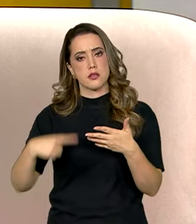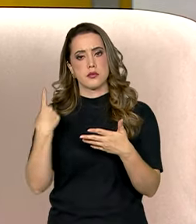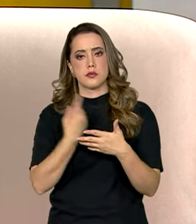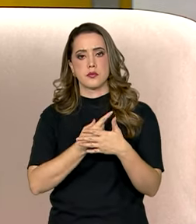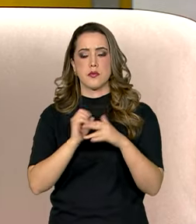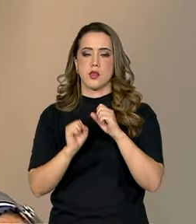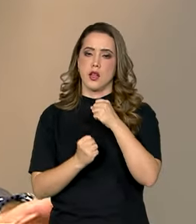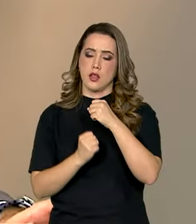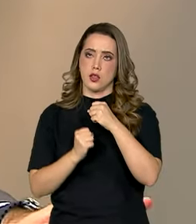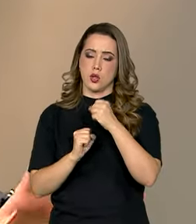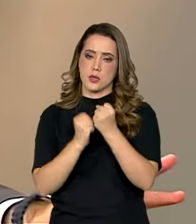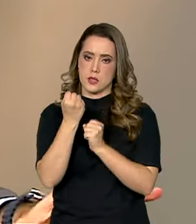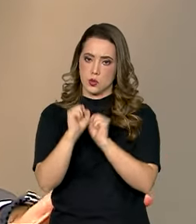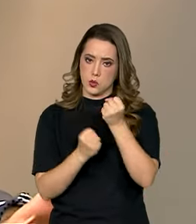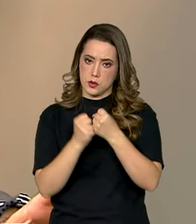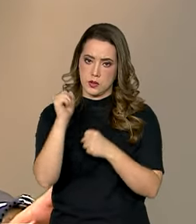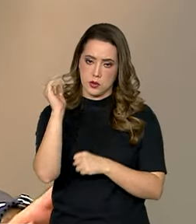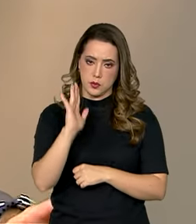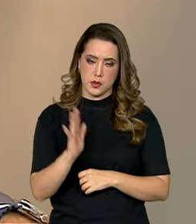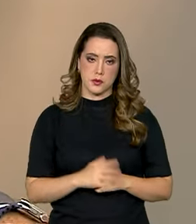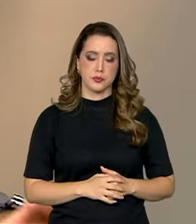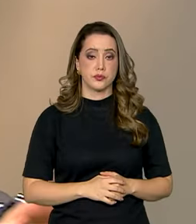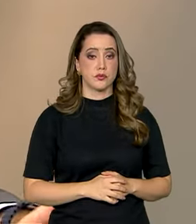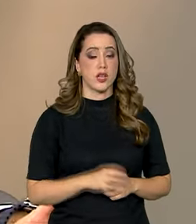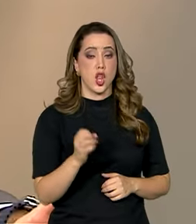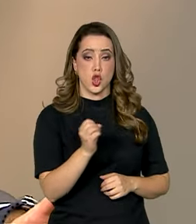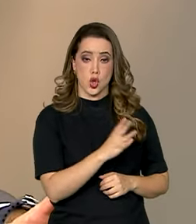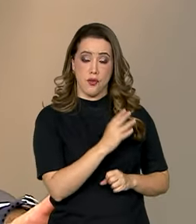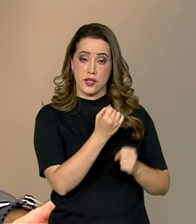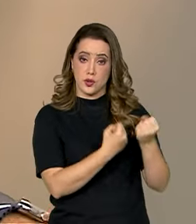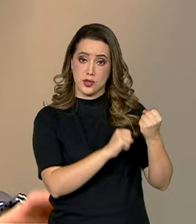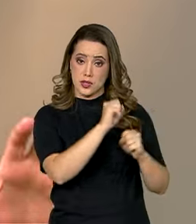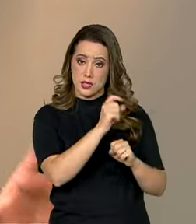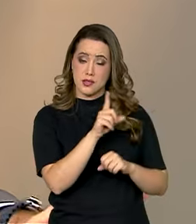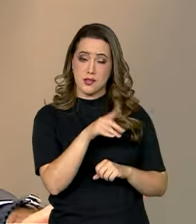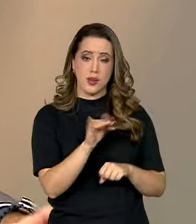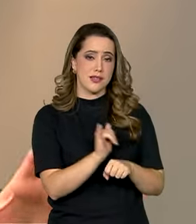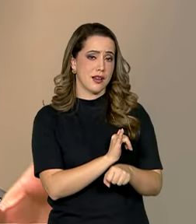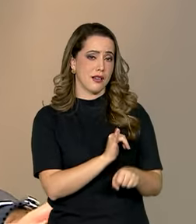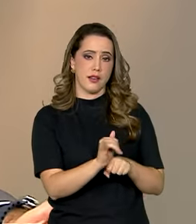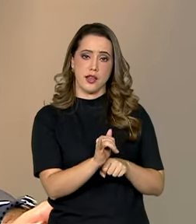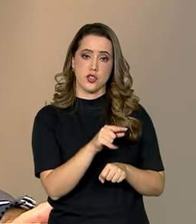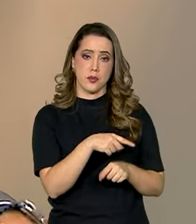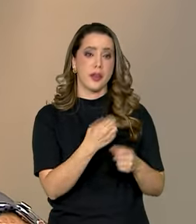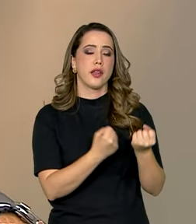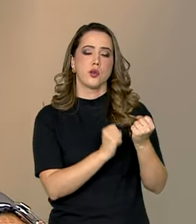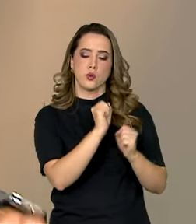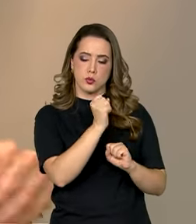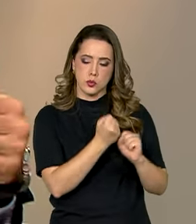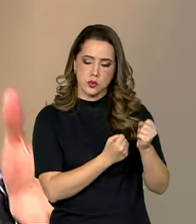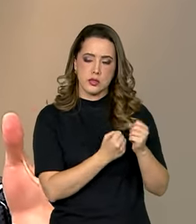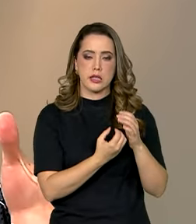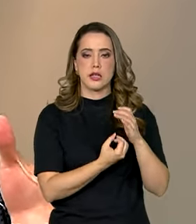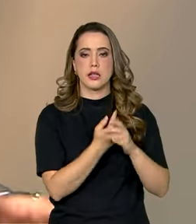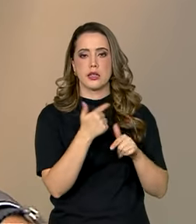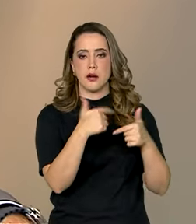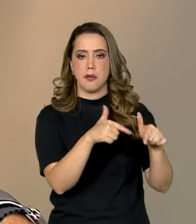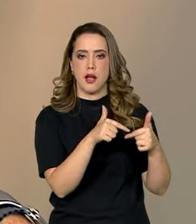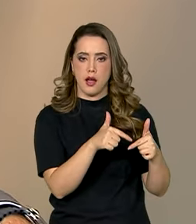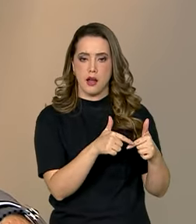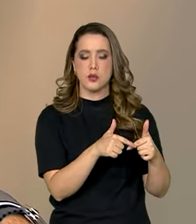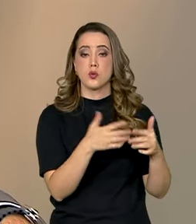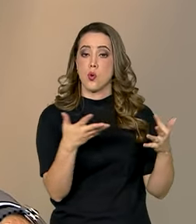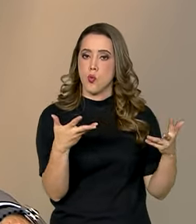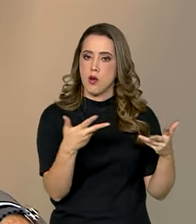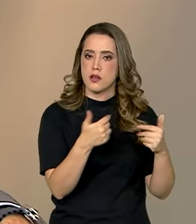indústria interna? A neo-industrialização é uma agenda estratégica para o Nós precisamos ter uma indústria forte. A indústria gera emprego, empregos de qualidade, empresas que exportam, como eu